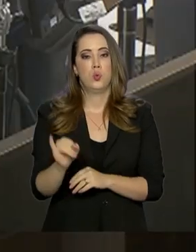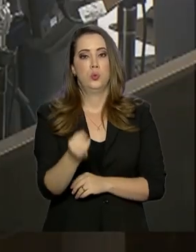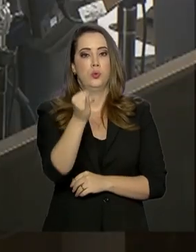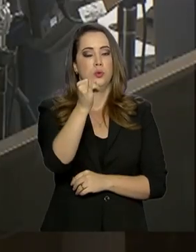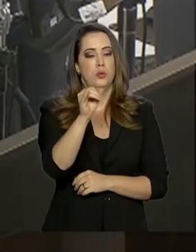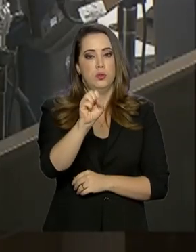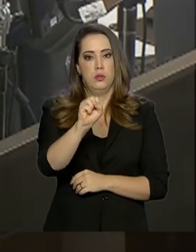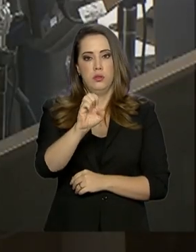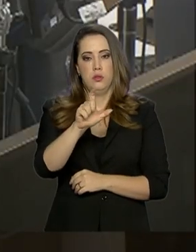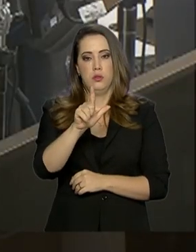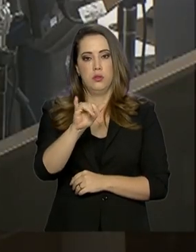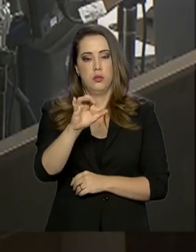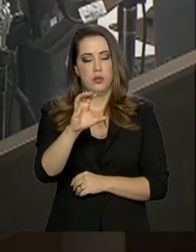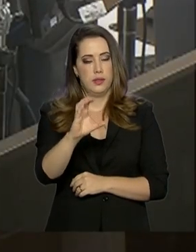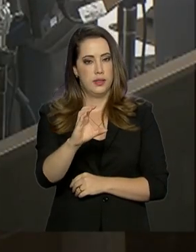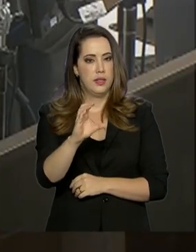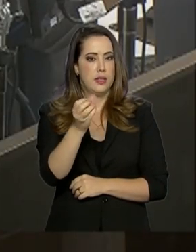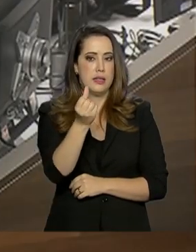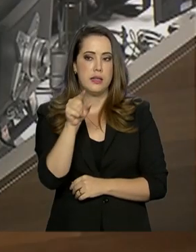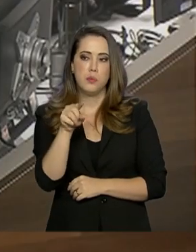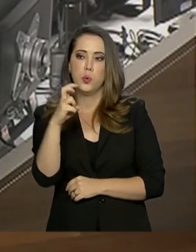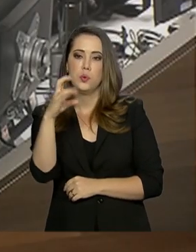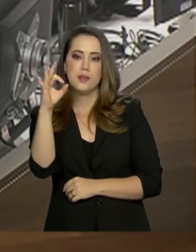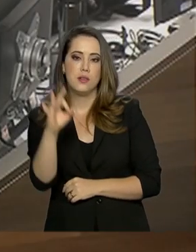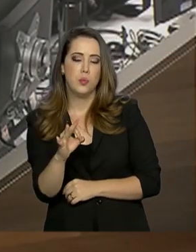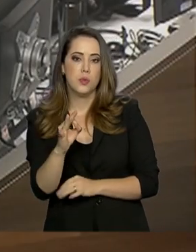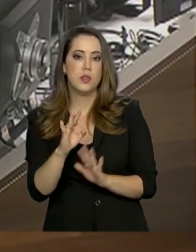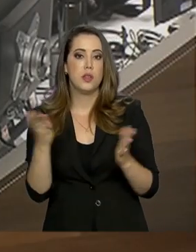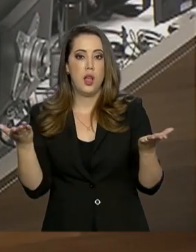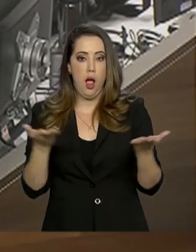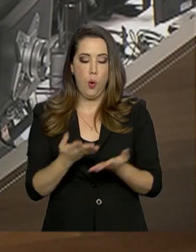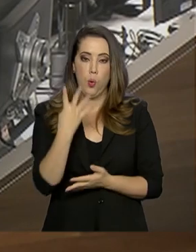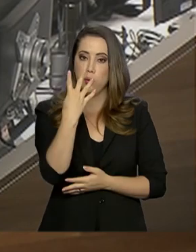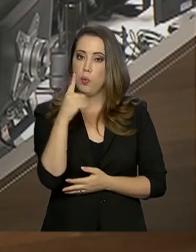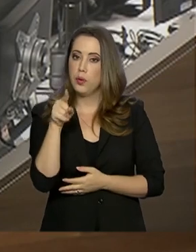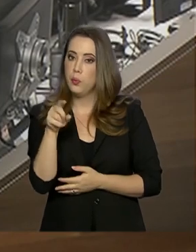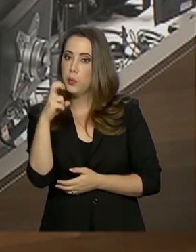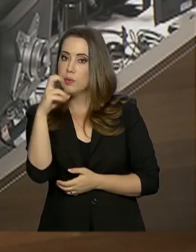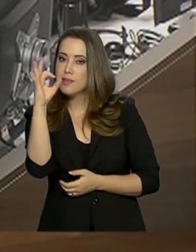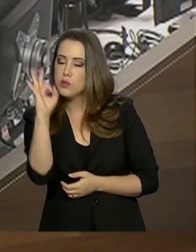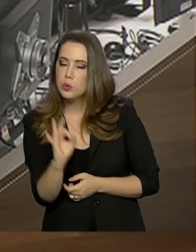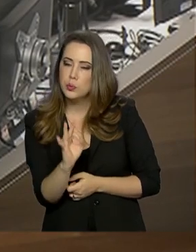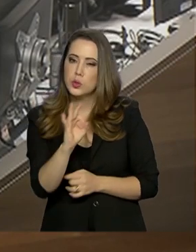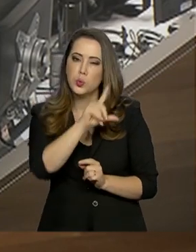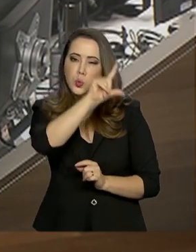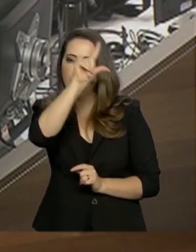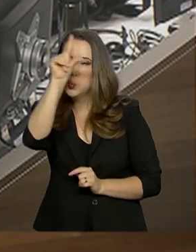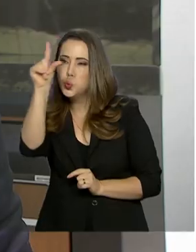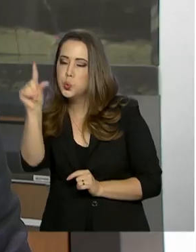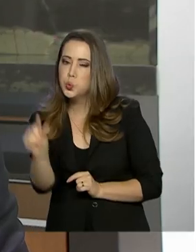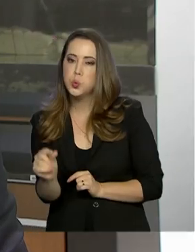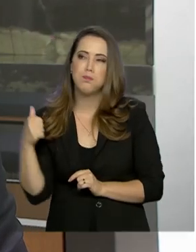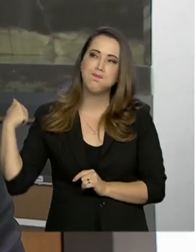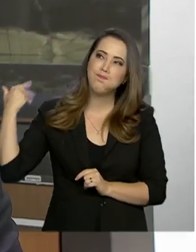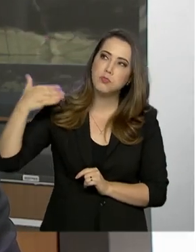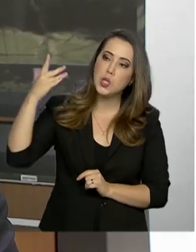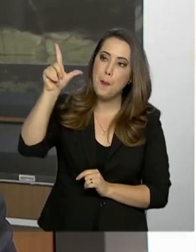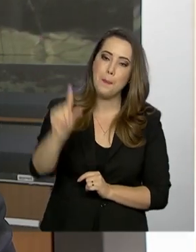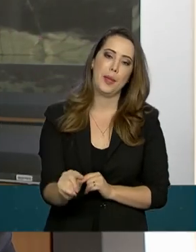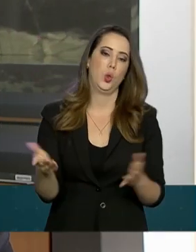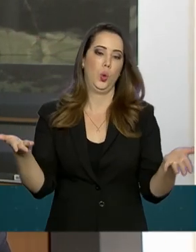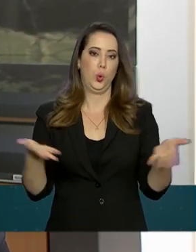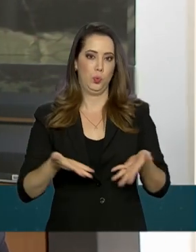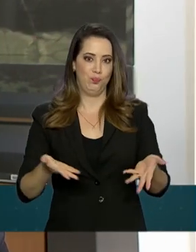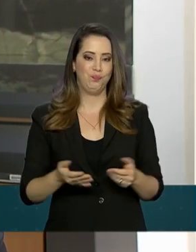juros, Selic, em 6,5% e termina com 4,5%, a menor da história. O que permite